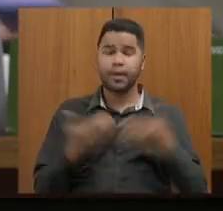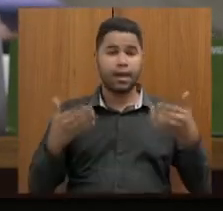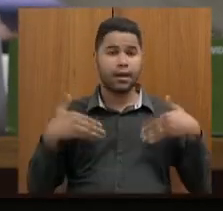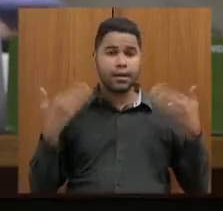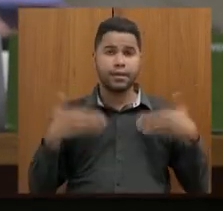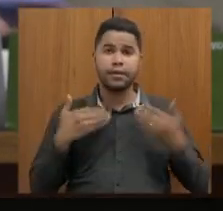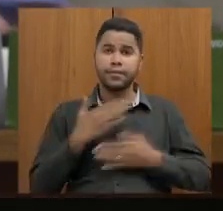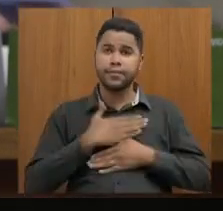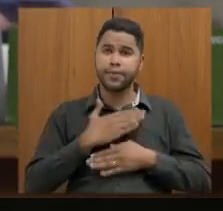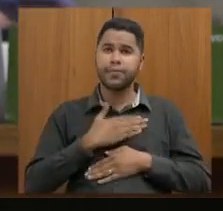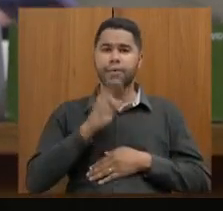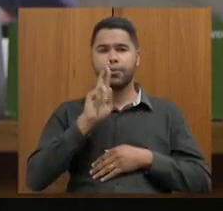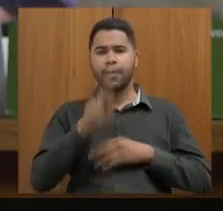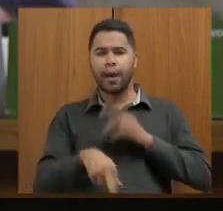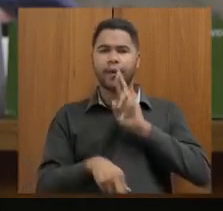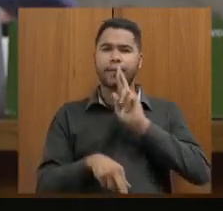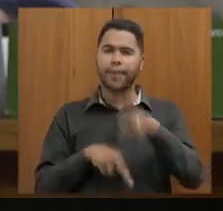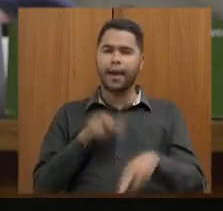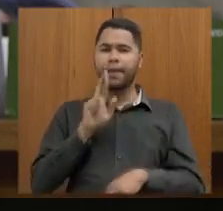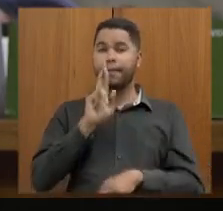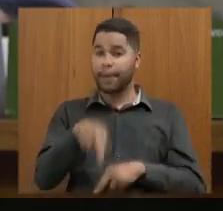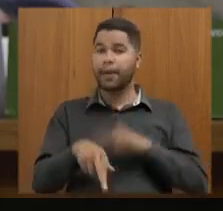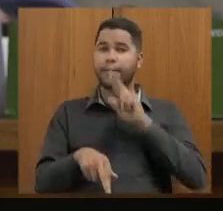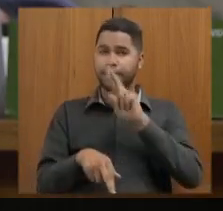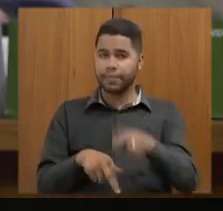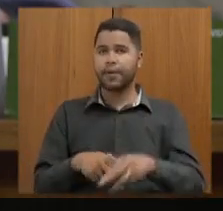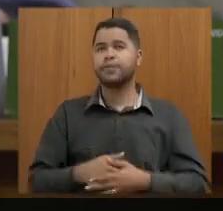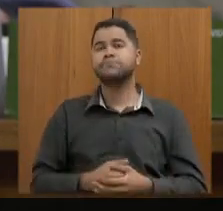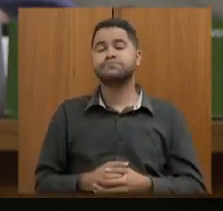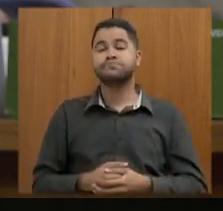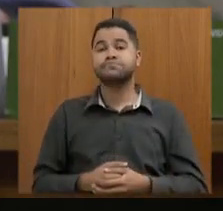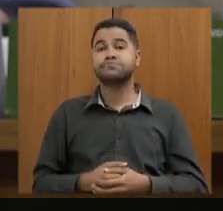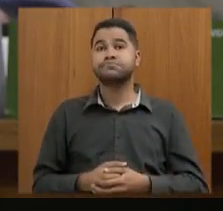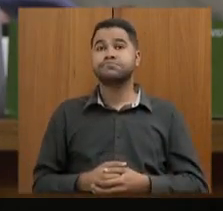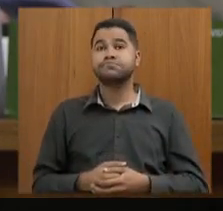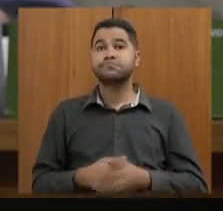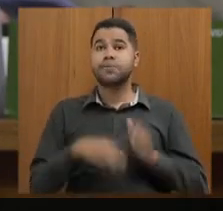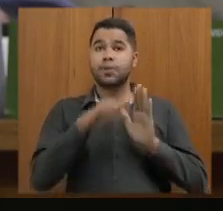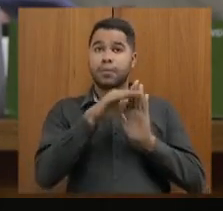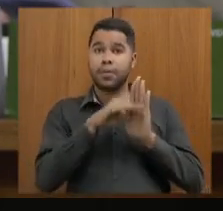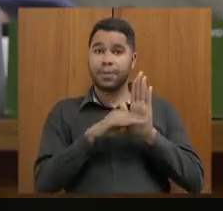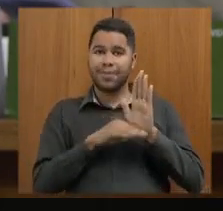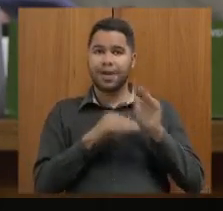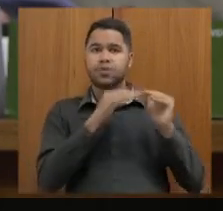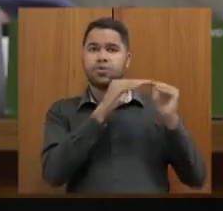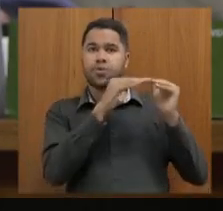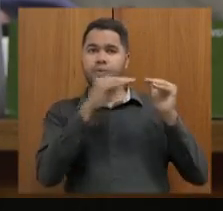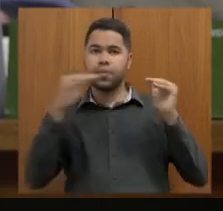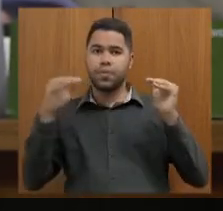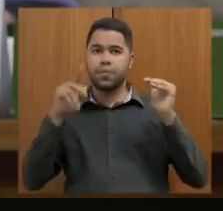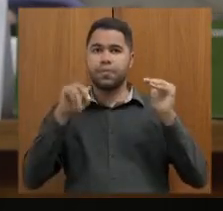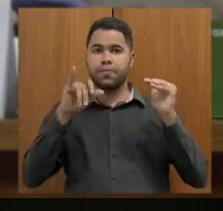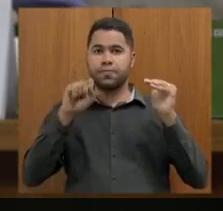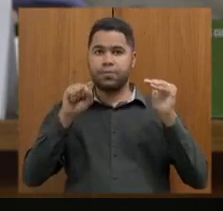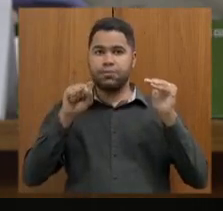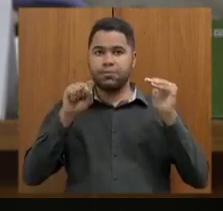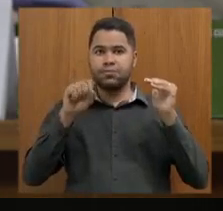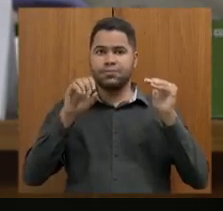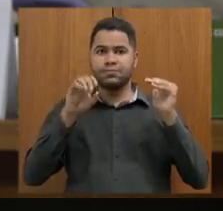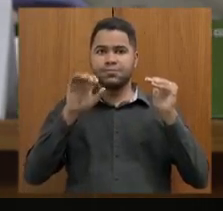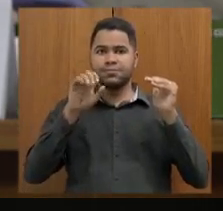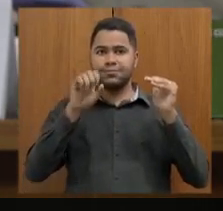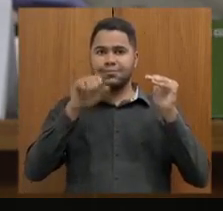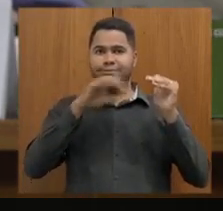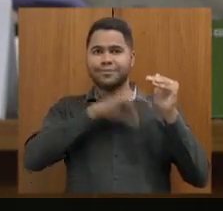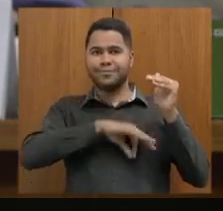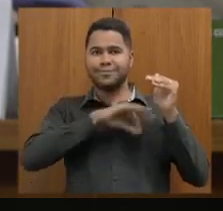para mim poder responder a cada um desses questionamentos. Sobre o cumprimento do piso salarial, nós cumprimos o piso salarial, deputado,